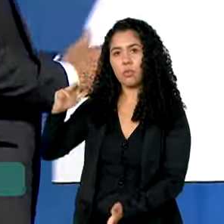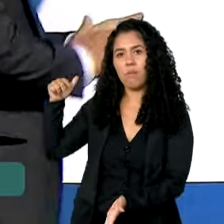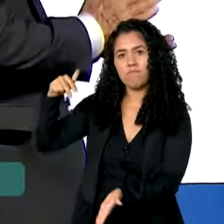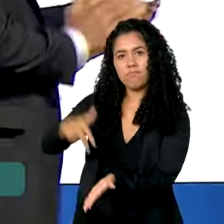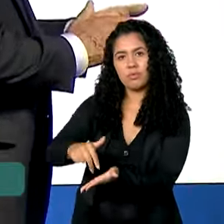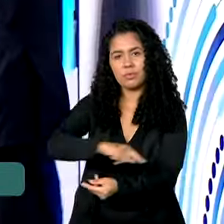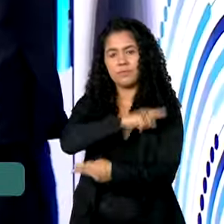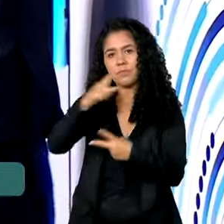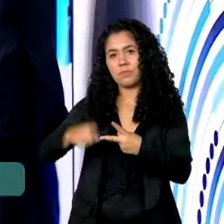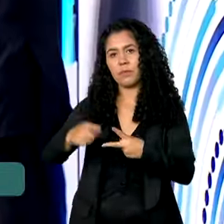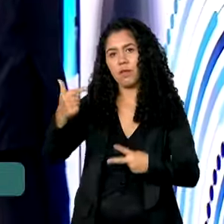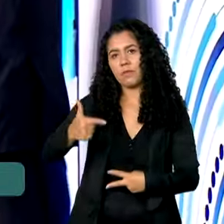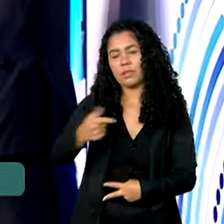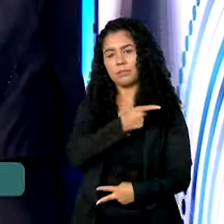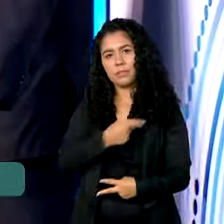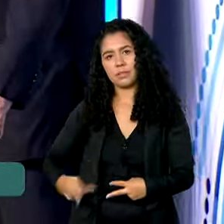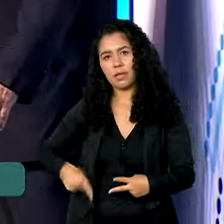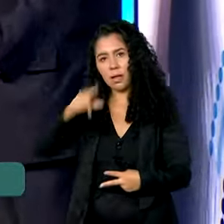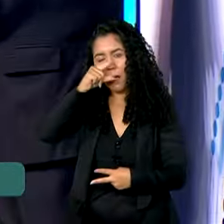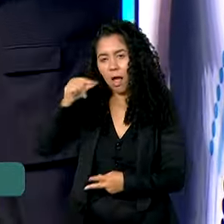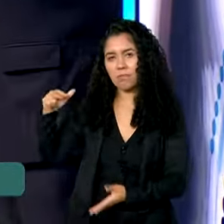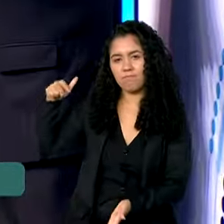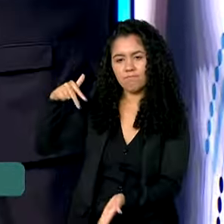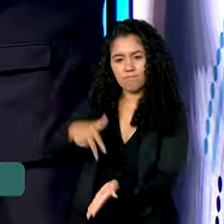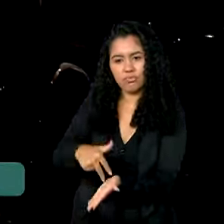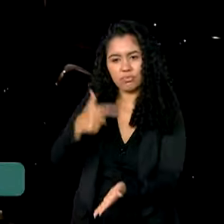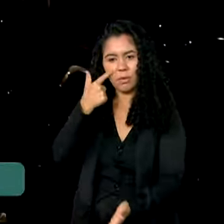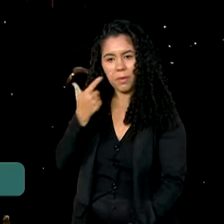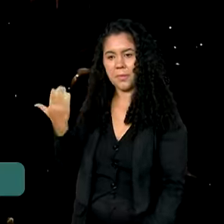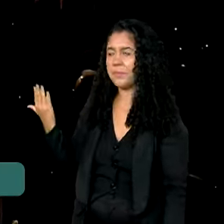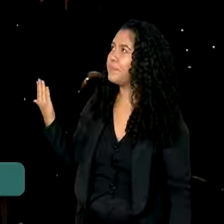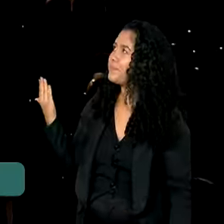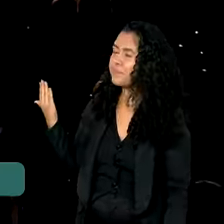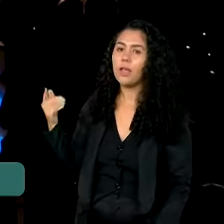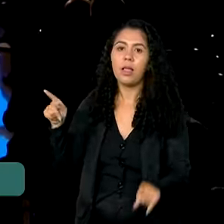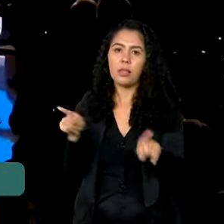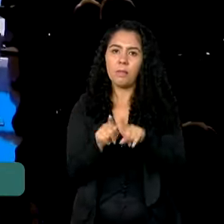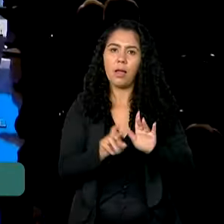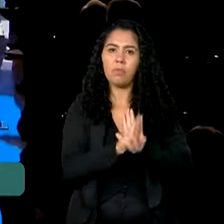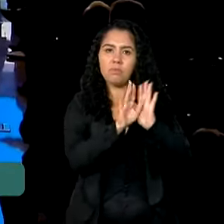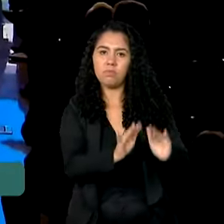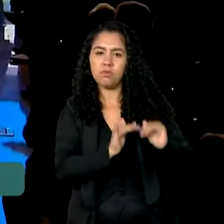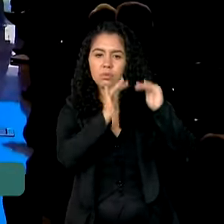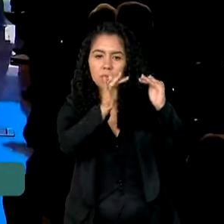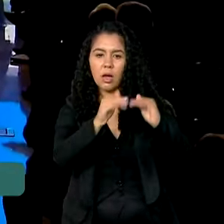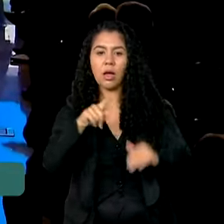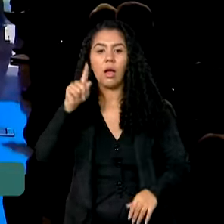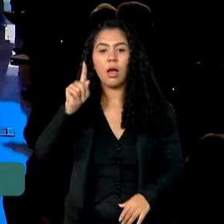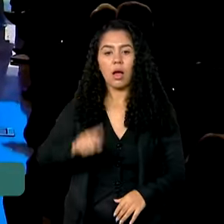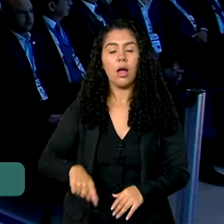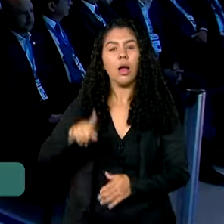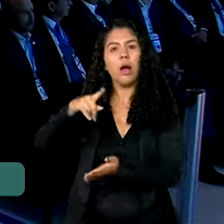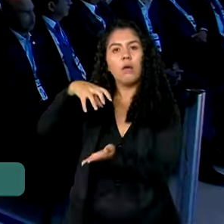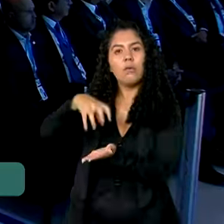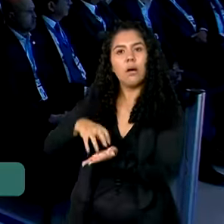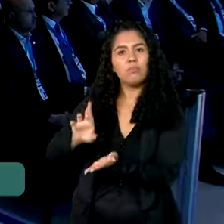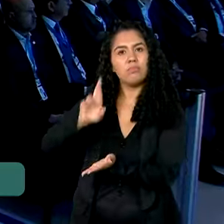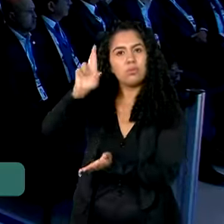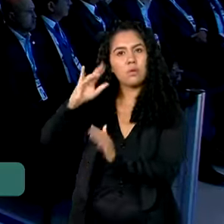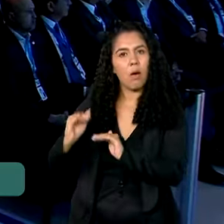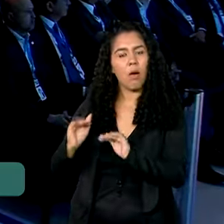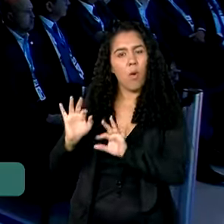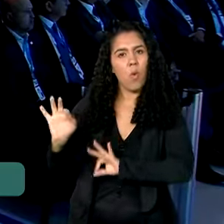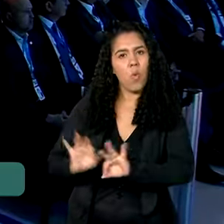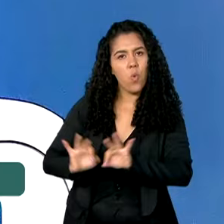vice-presidente Geraldo Alckmin e outras autoridades. Organizado pela Confederação Nacional da Indústria, o principal